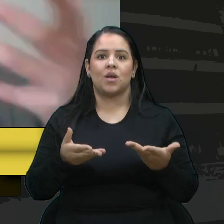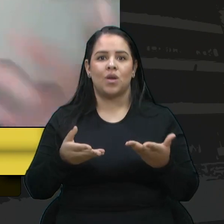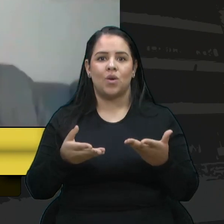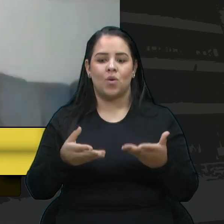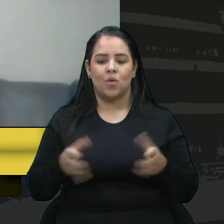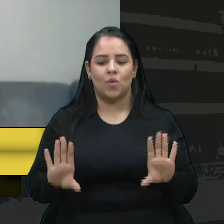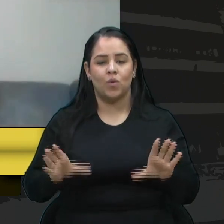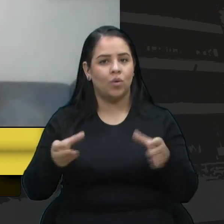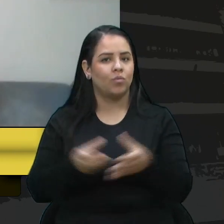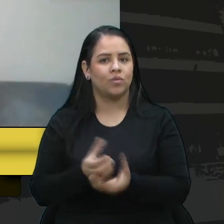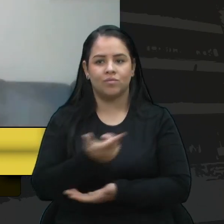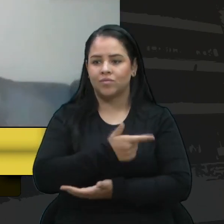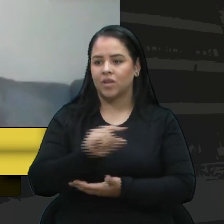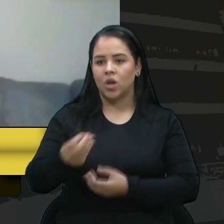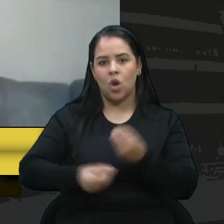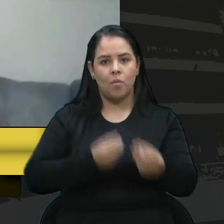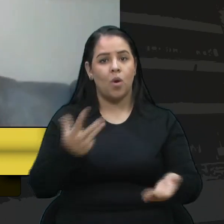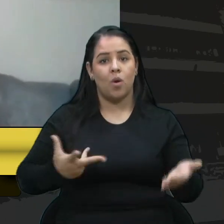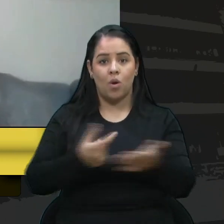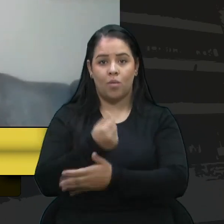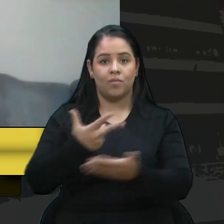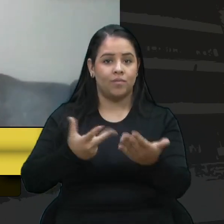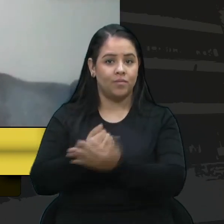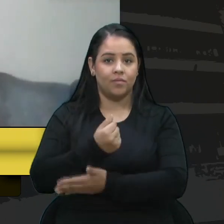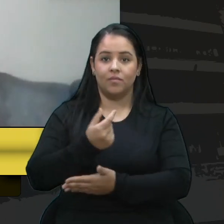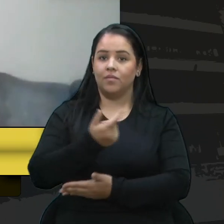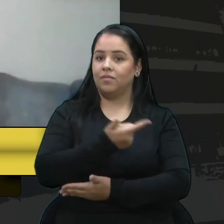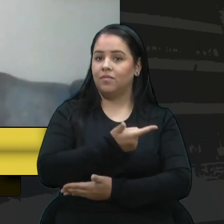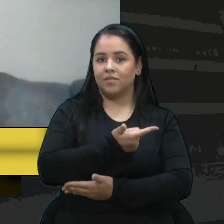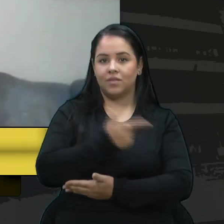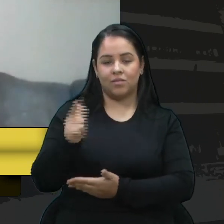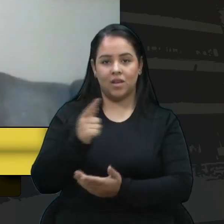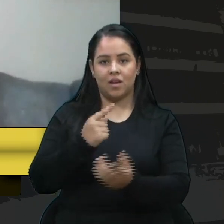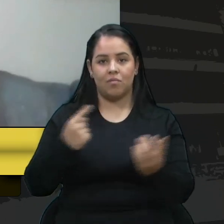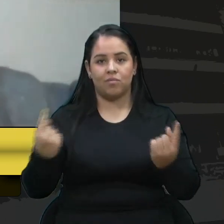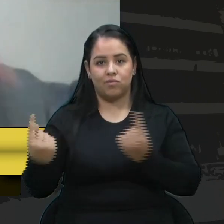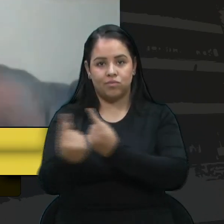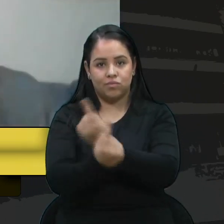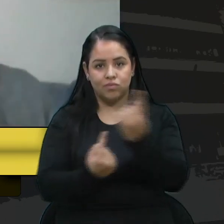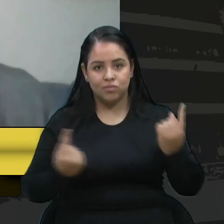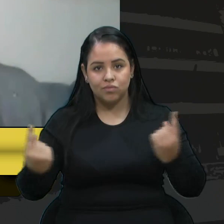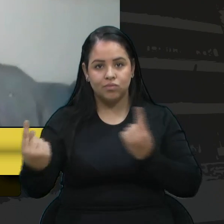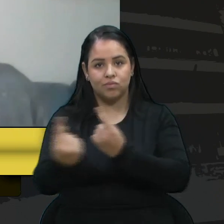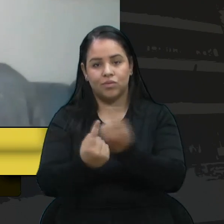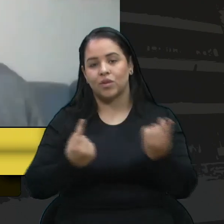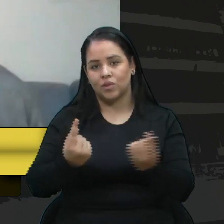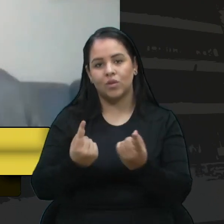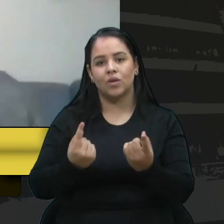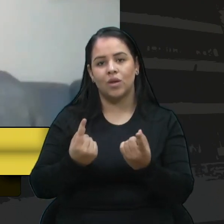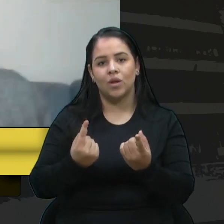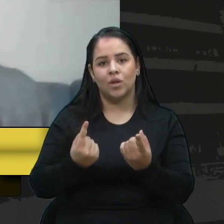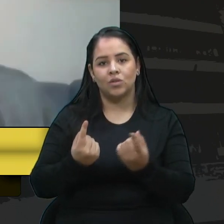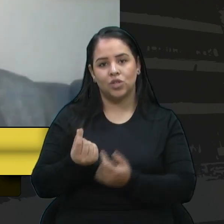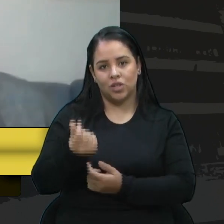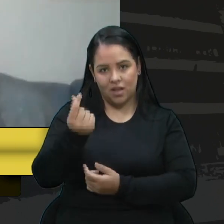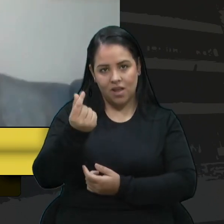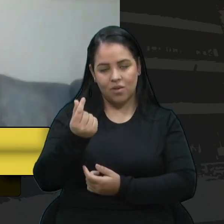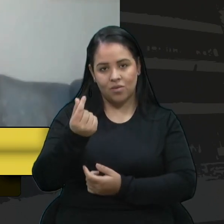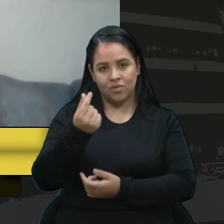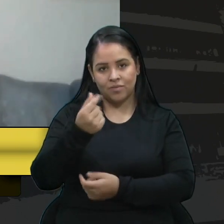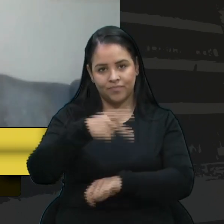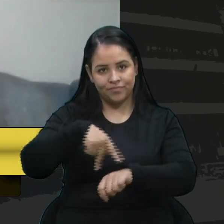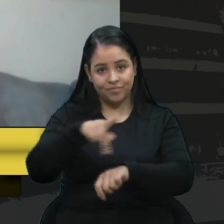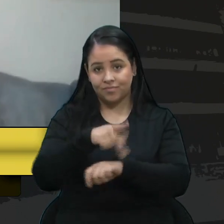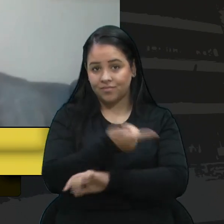sem poder de compra e não irá girar a economia do nosso país. E também não haverá procura nesse